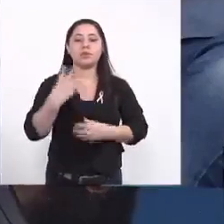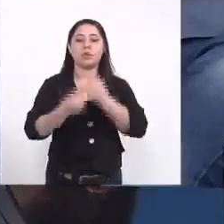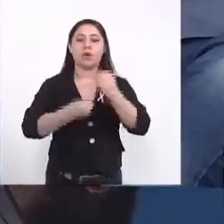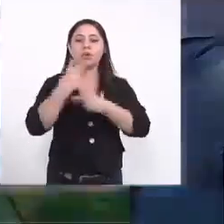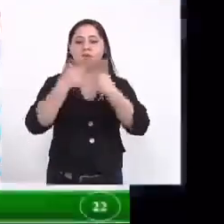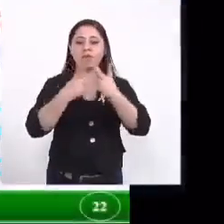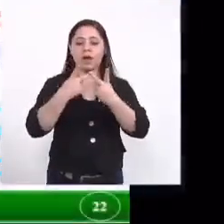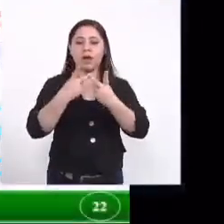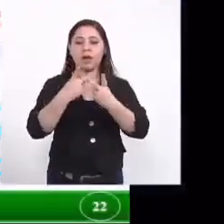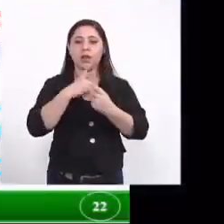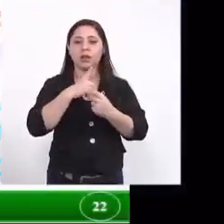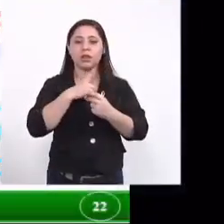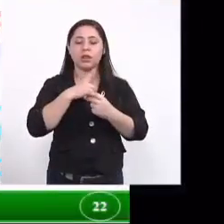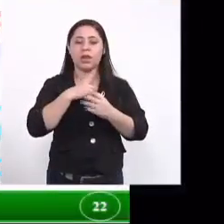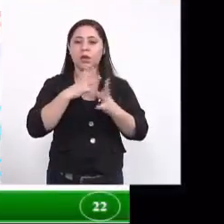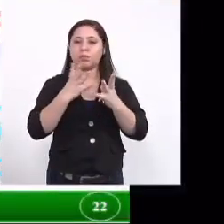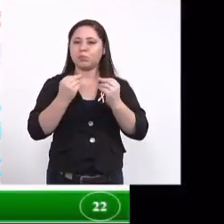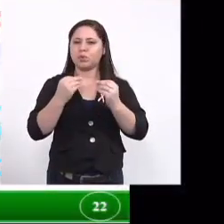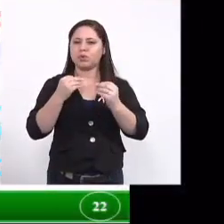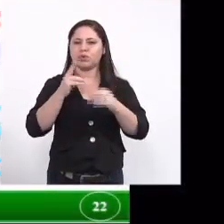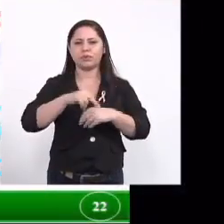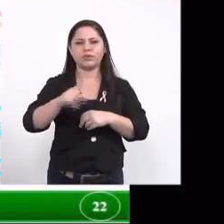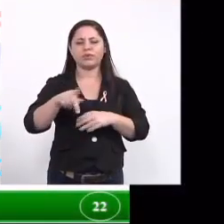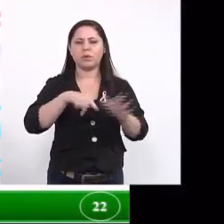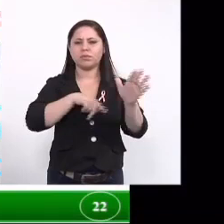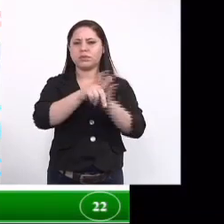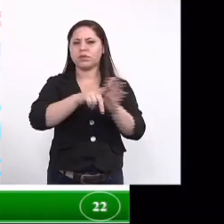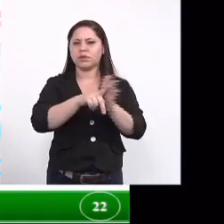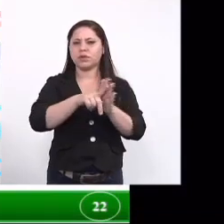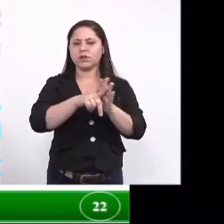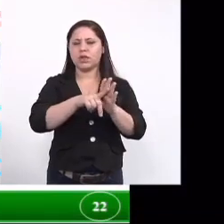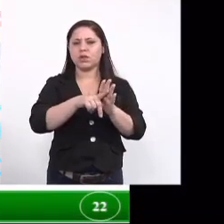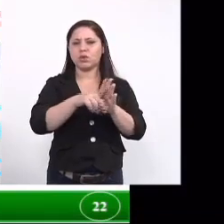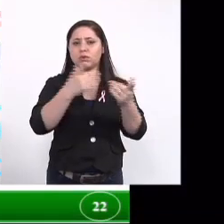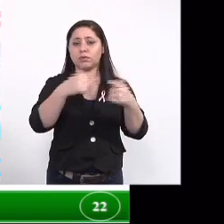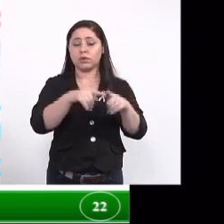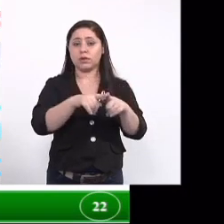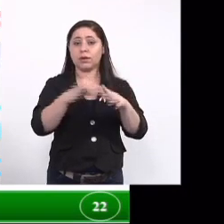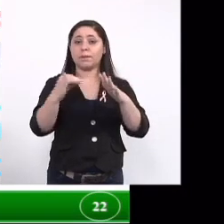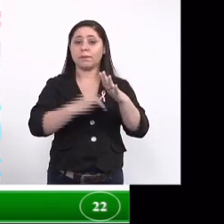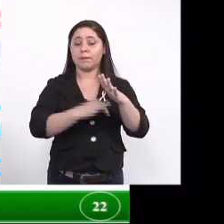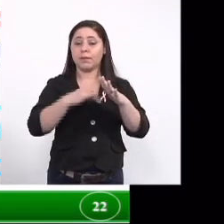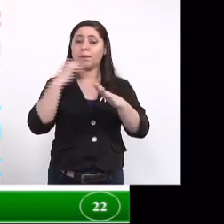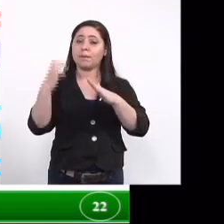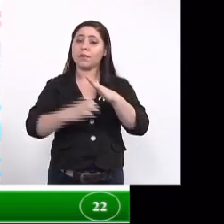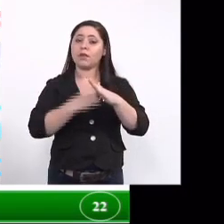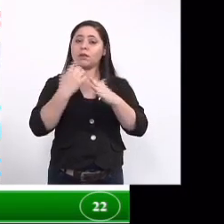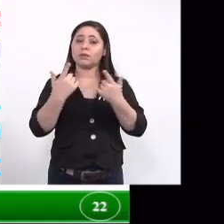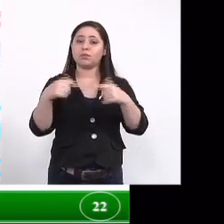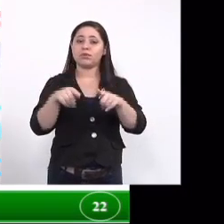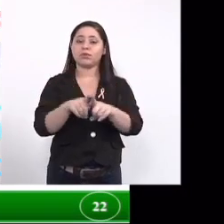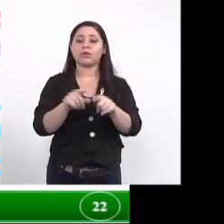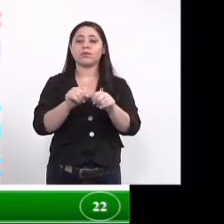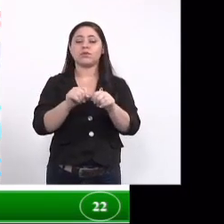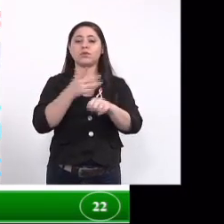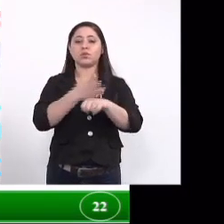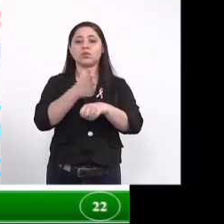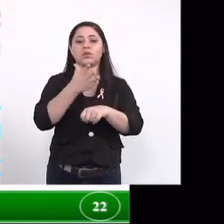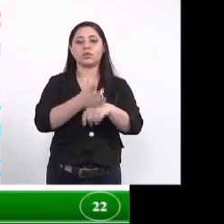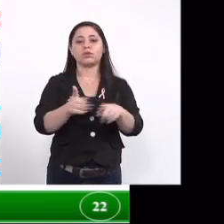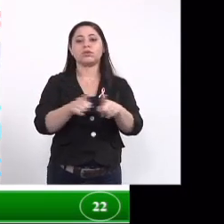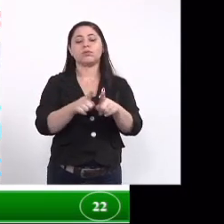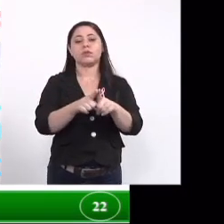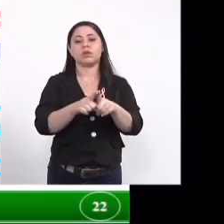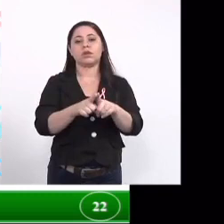para vocês existe uma gama de professores e pesquisadores que estão envolvidos em empresas que estão parceiras conosco para a realização dos ensaios